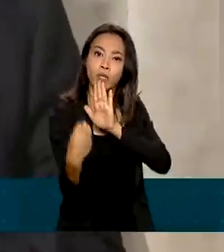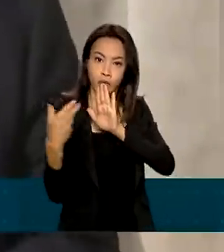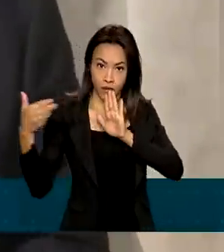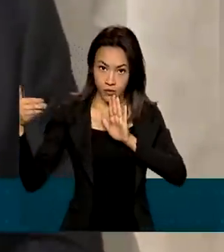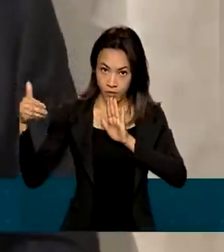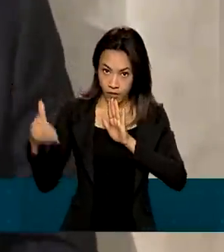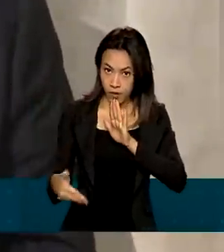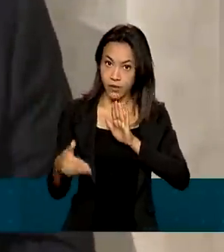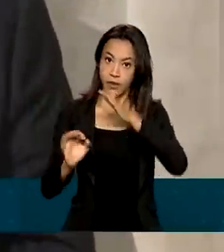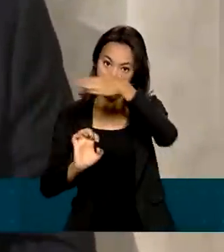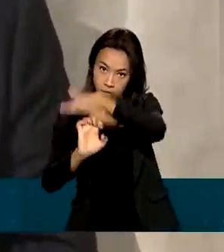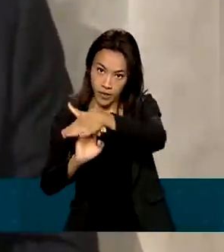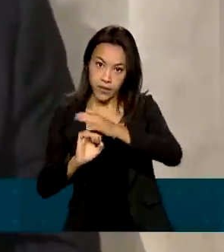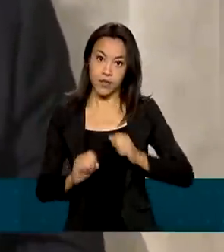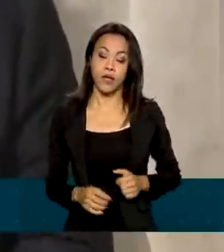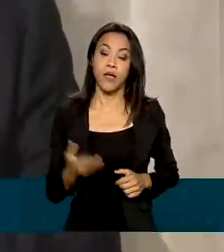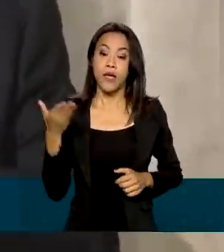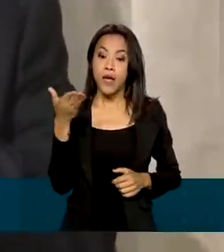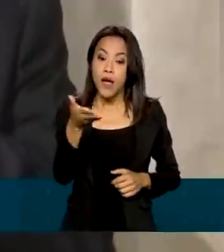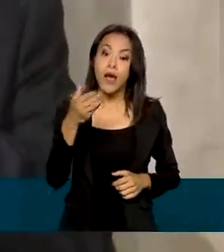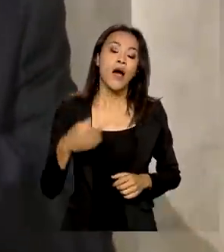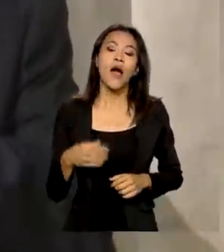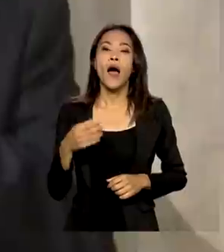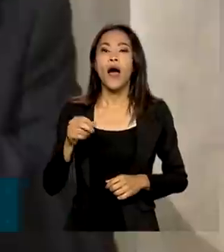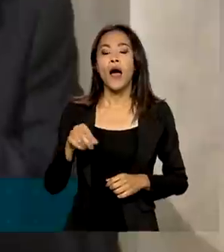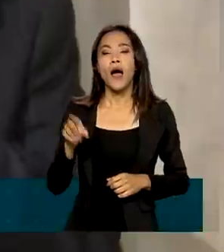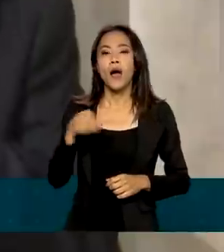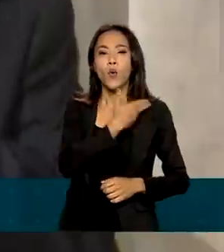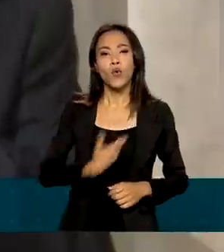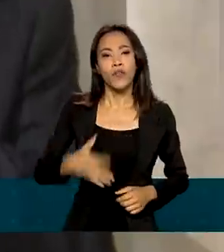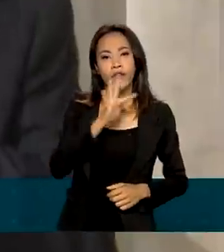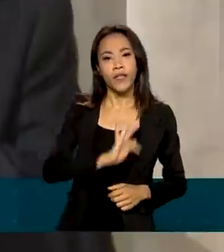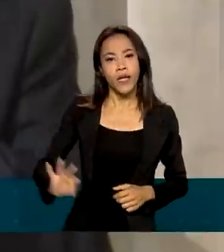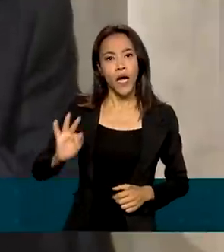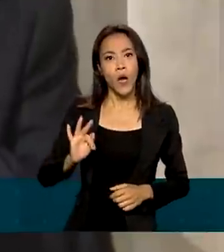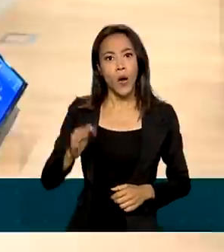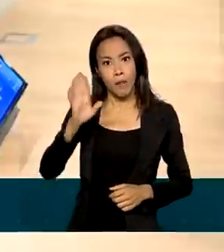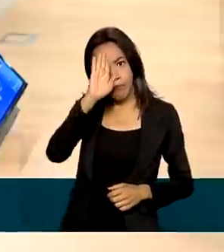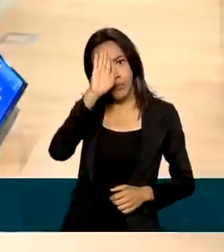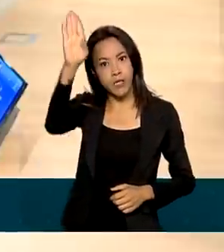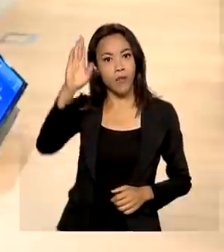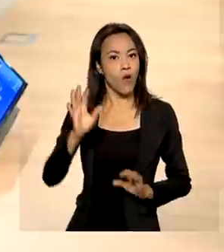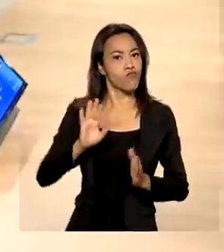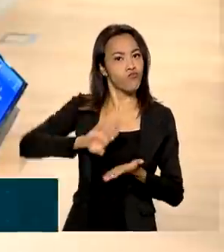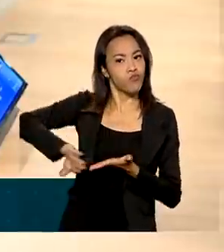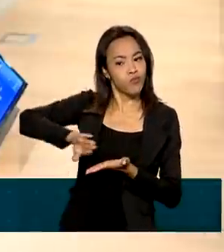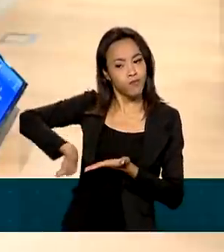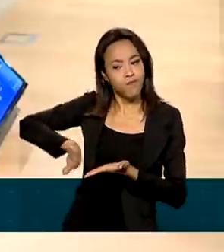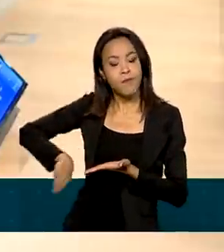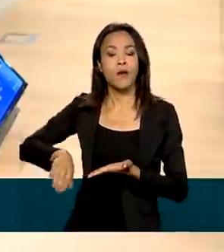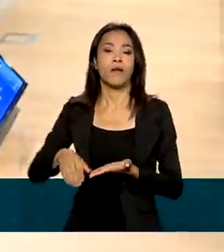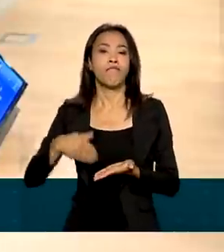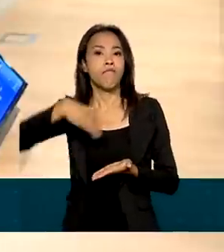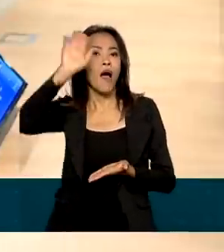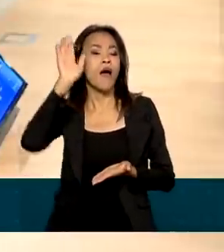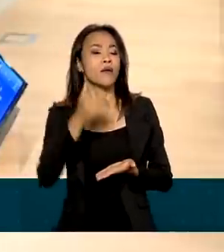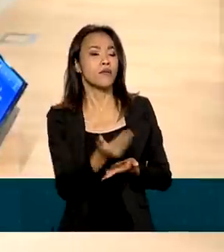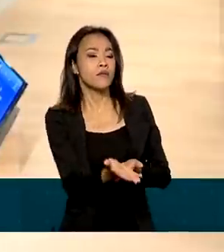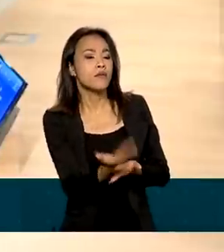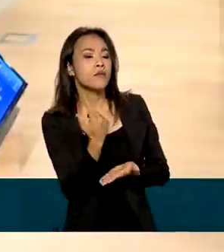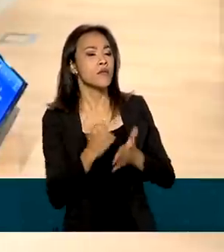estudo, a União deixa de ser a principal acionista da empresa, que passa a contar com uma maior participação de